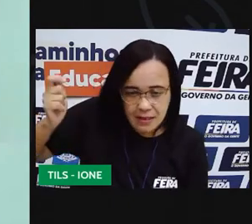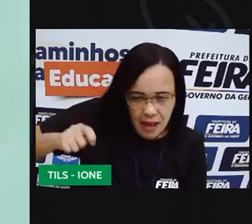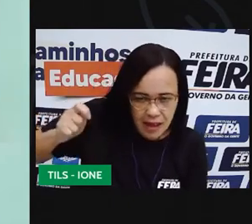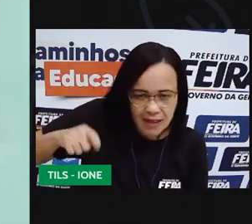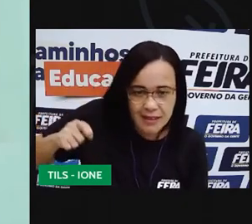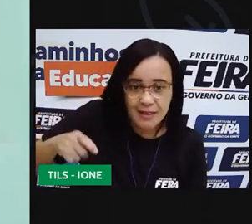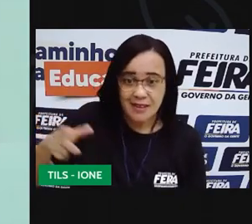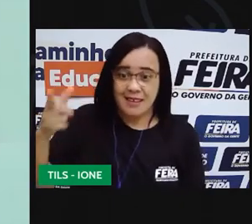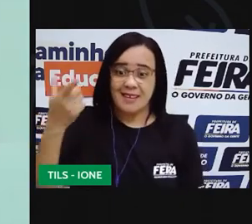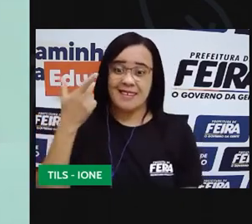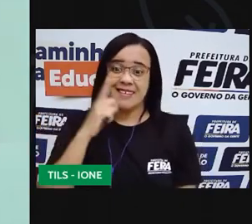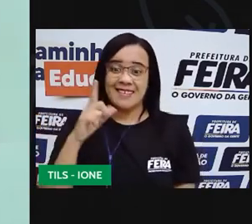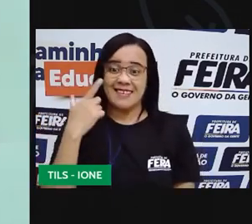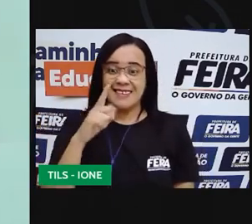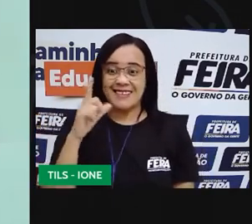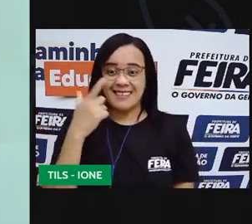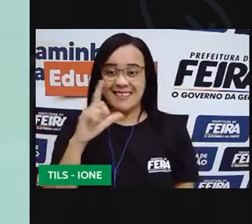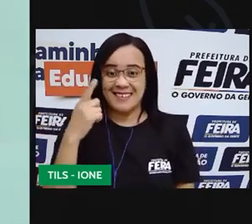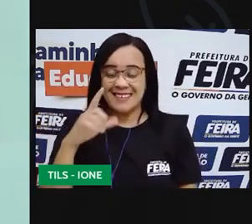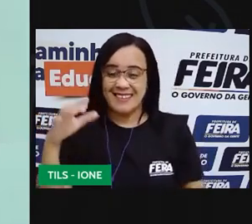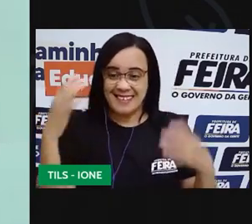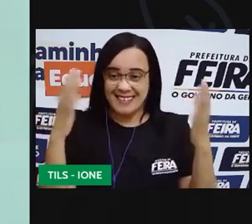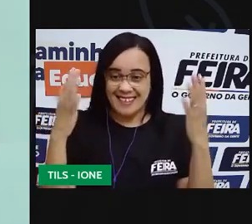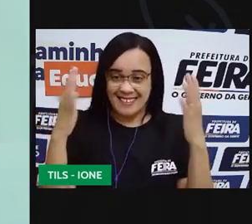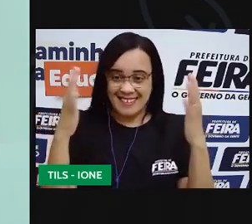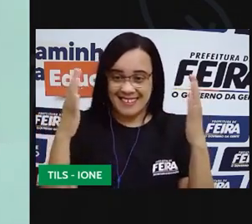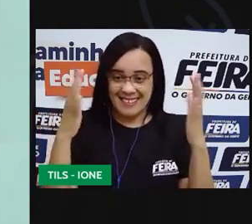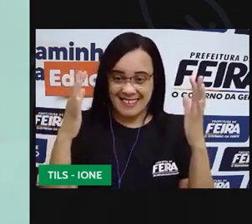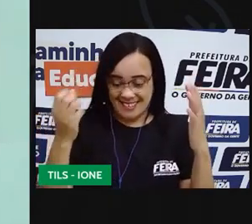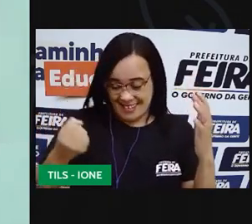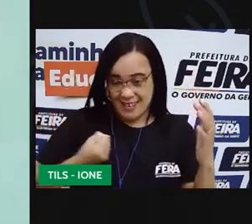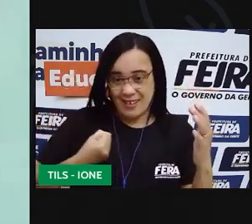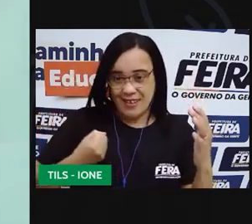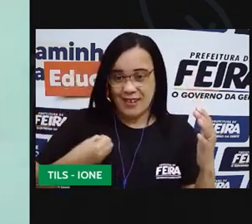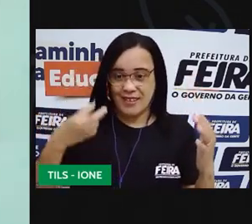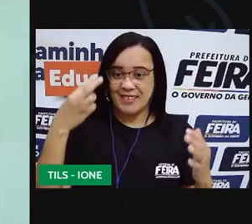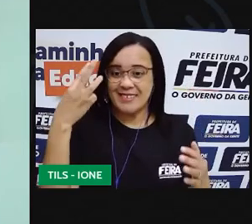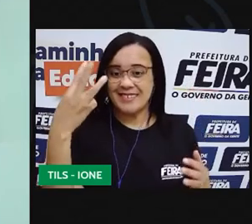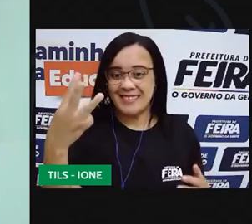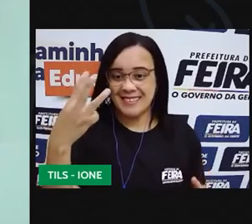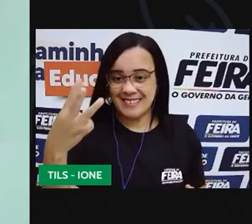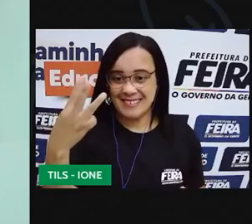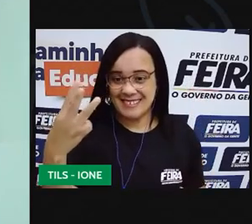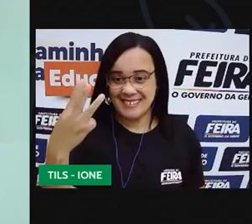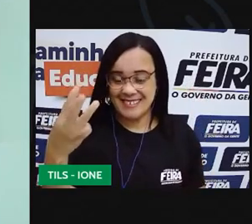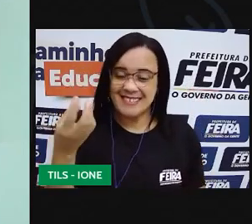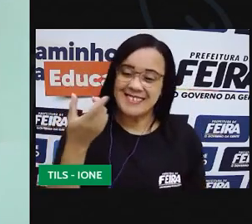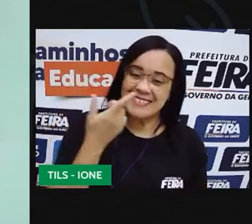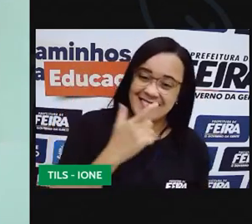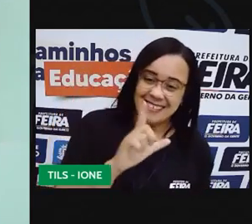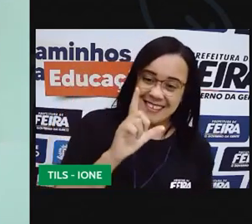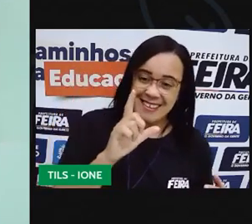Peguei aqui o número 3 Olha o número 3